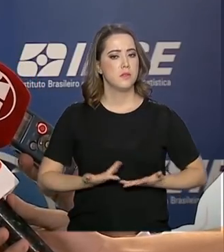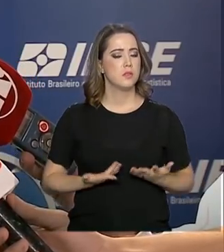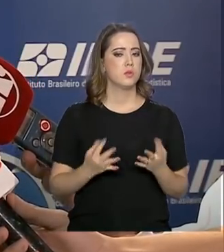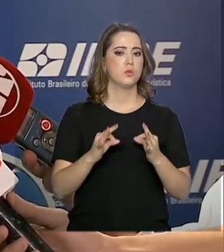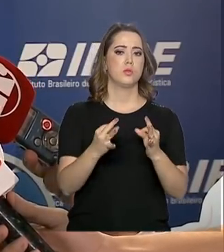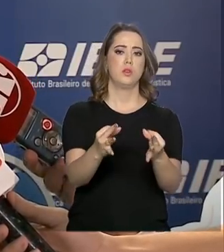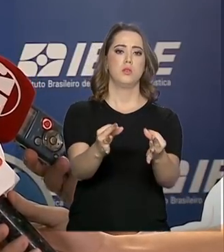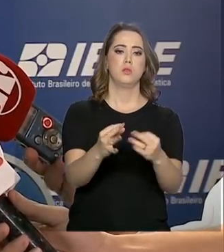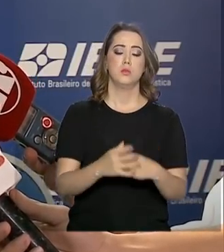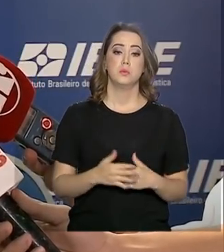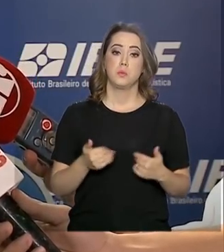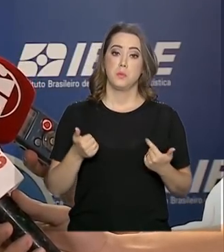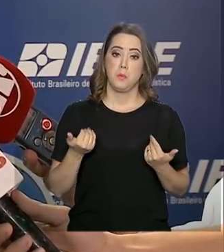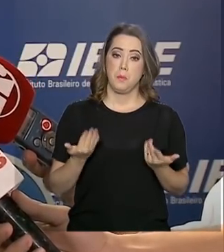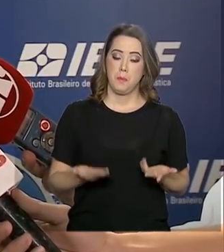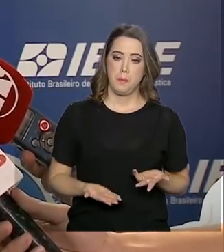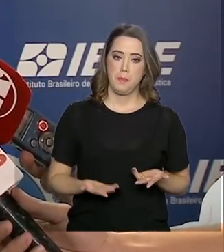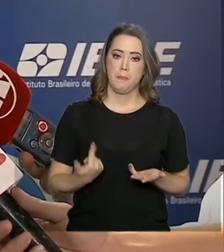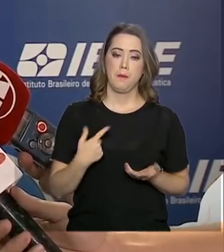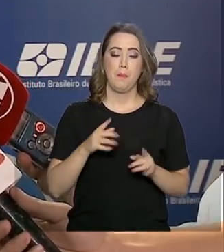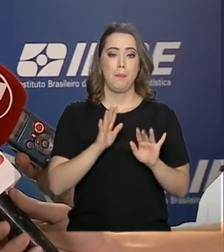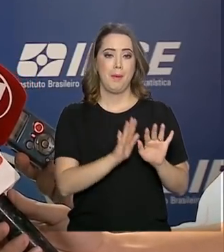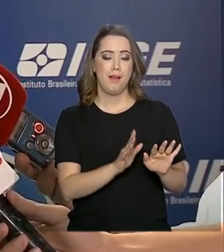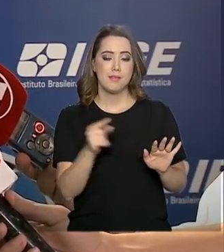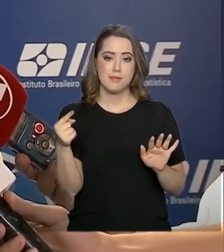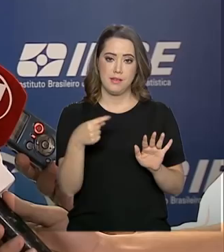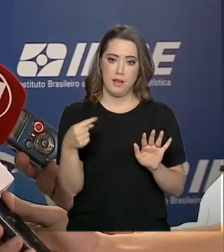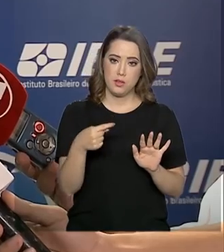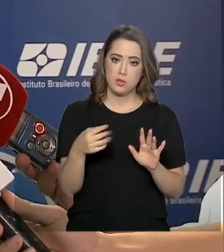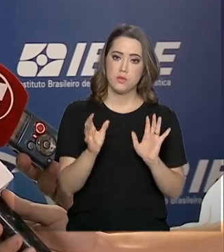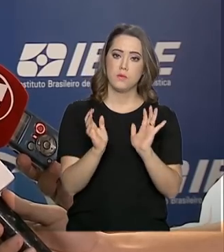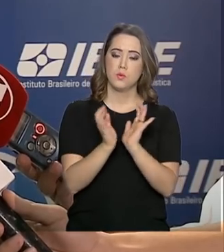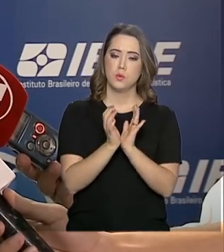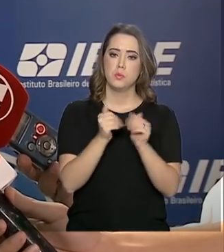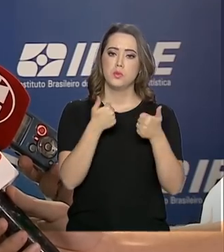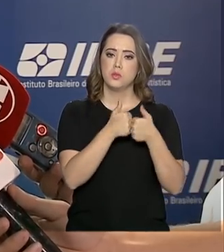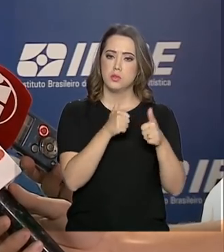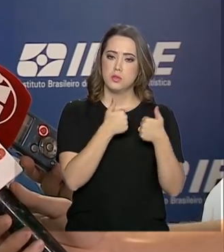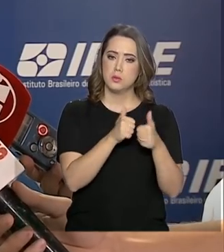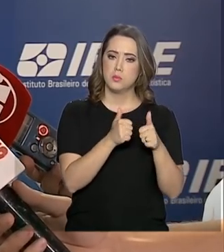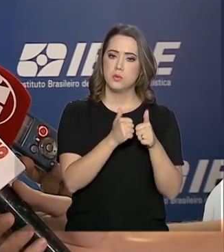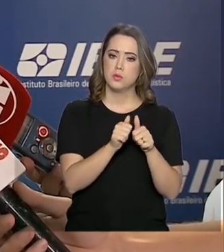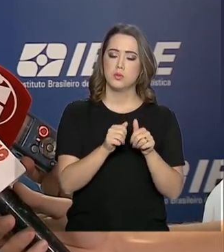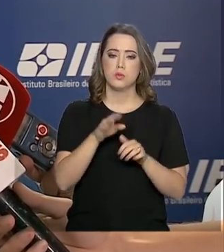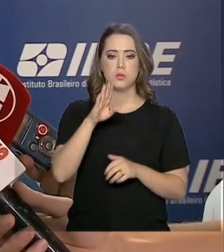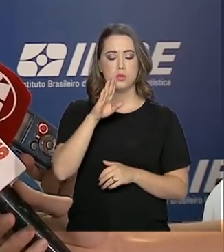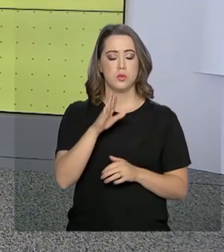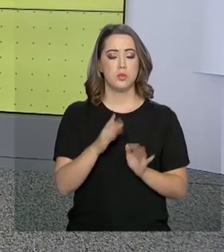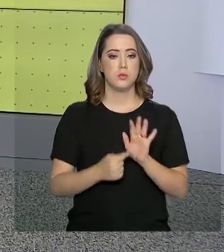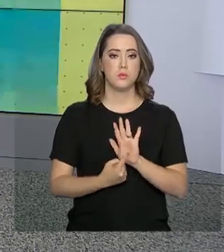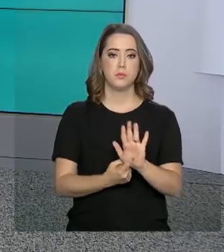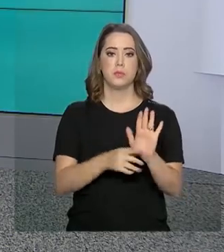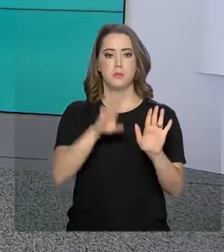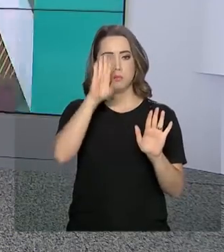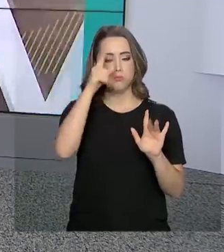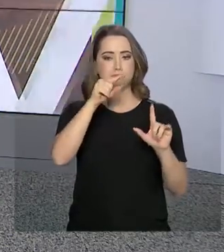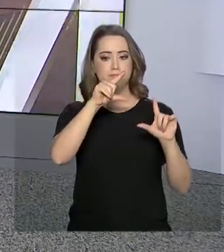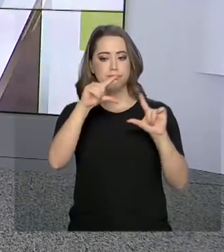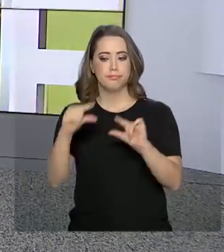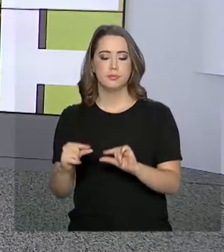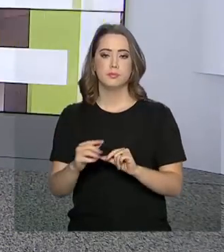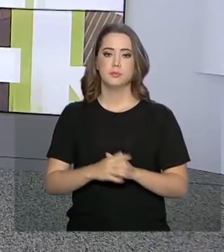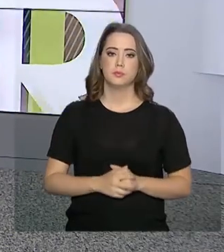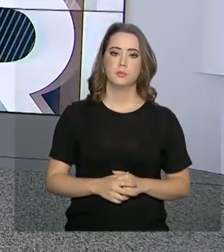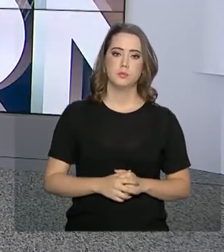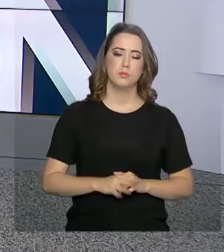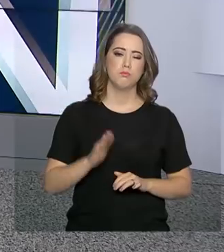da informação. No campo negativo, destaque para o setor de transporte, que mostrou o principal recuo. Cerca